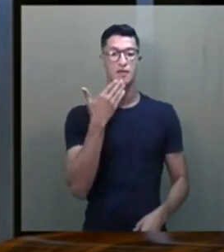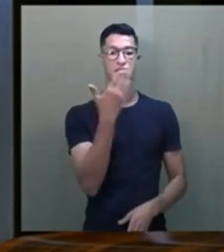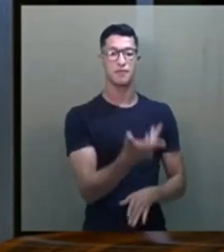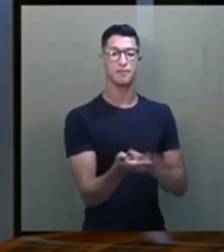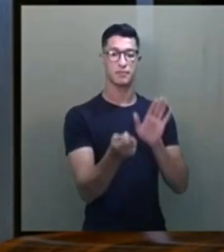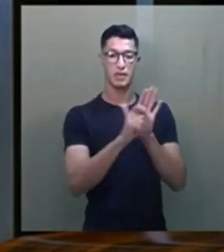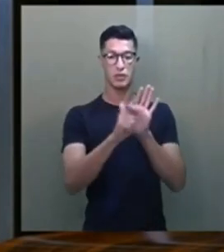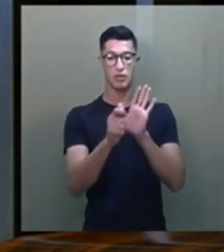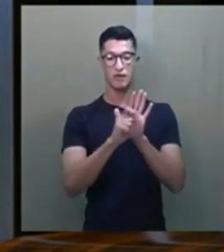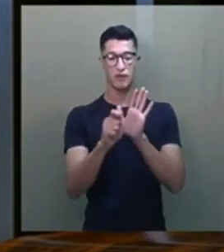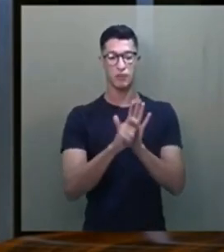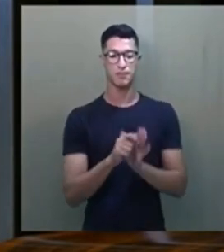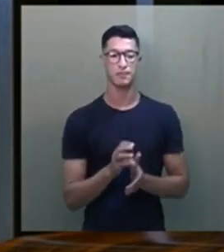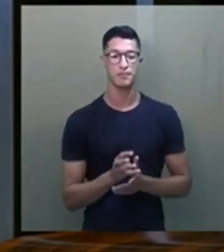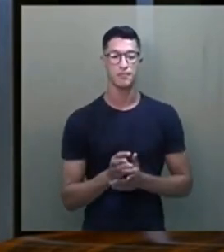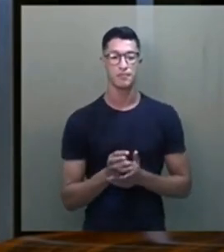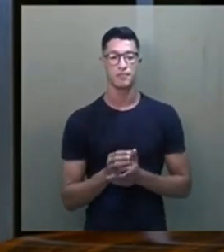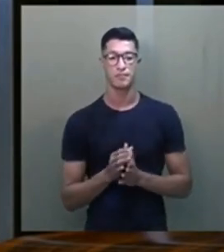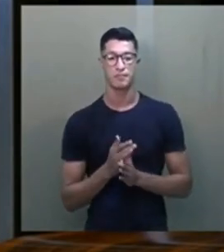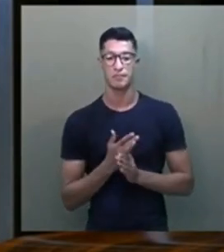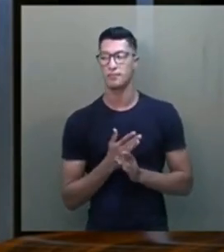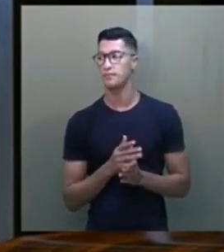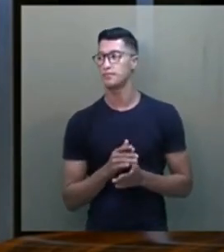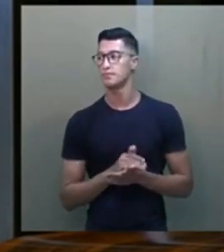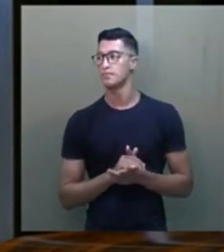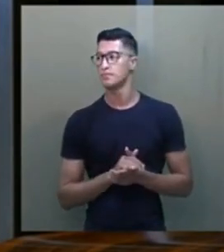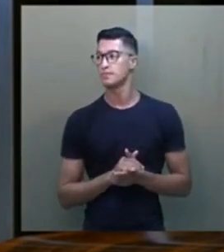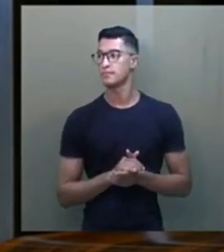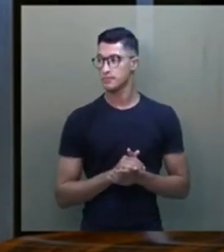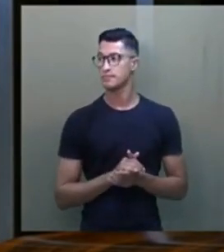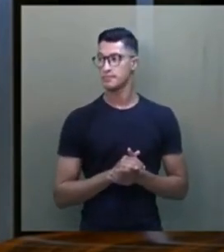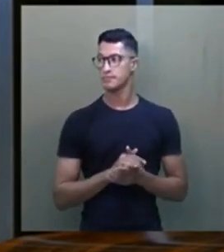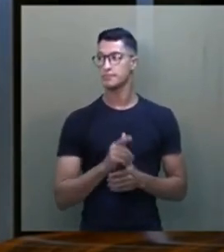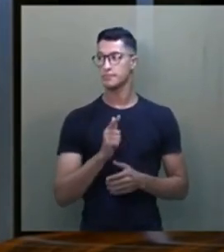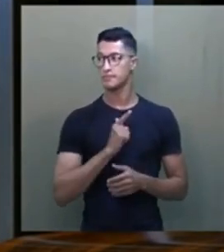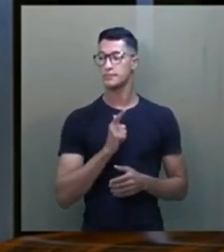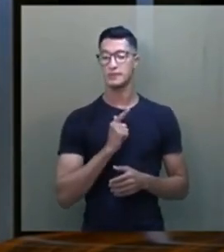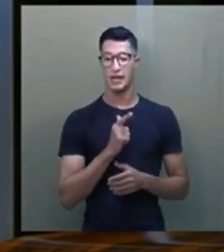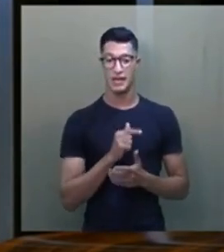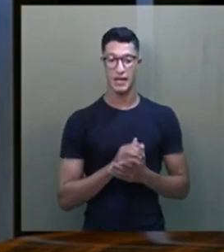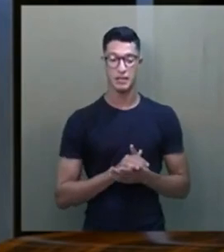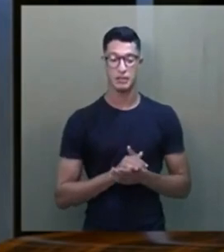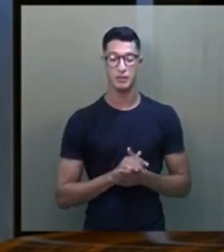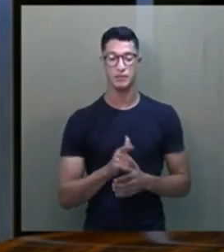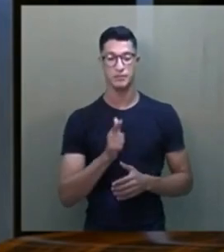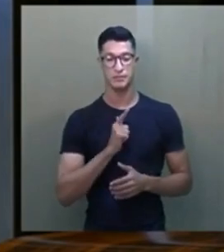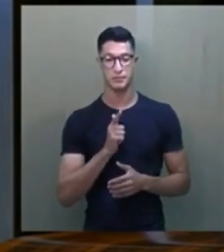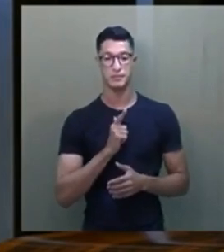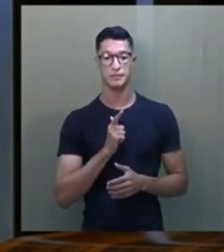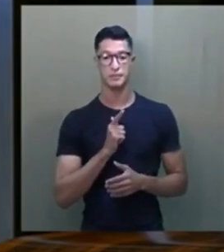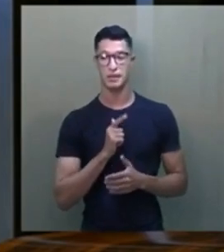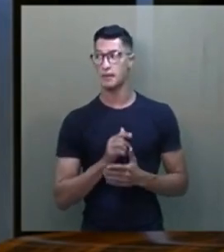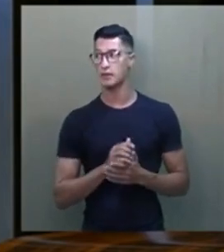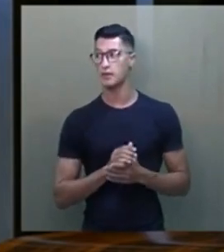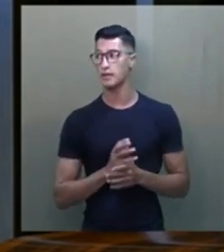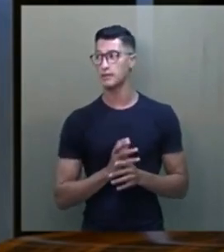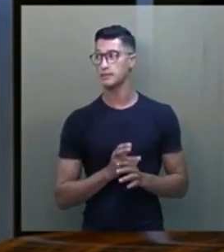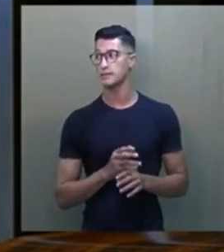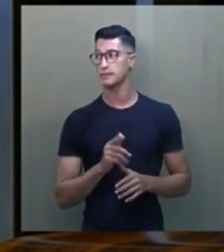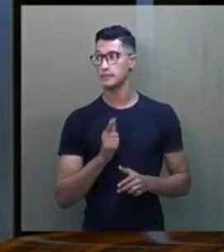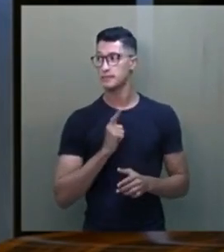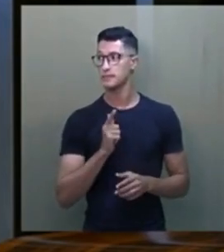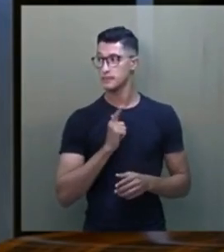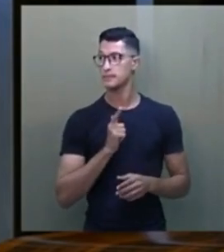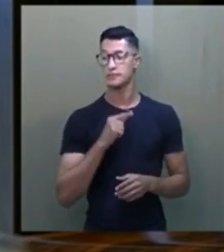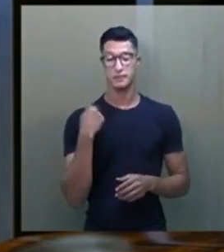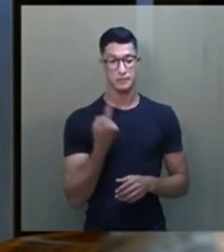legalização. E todas as vezes que eu encontrei com esses espíritas, eu trouxe